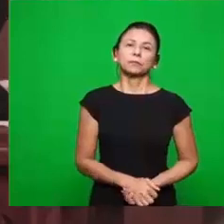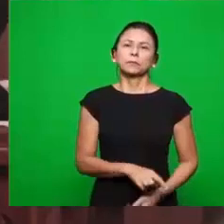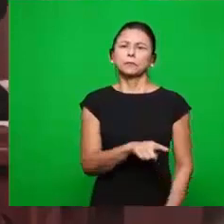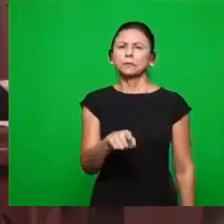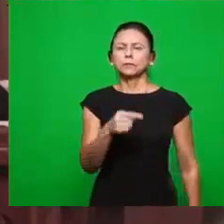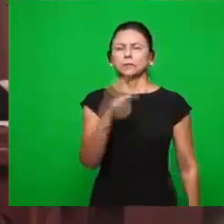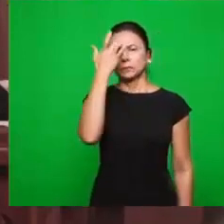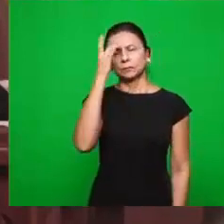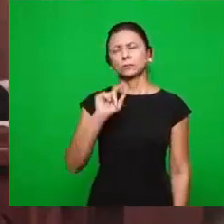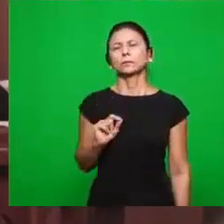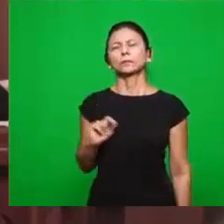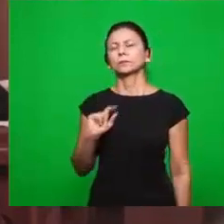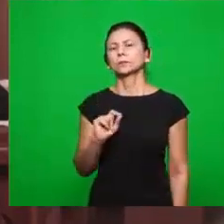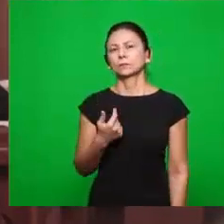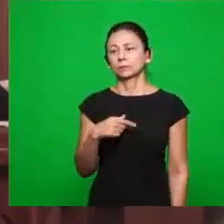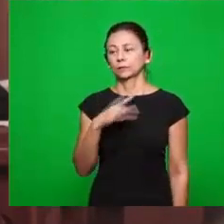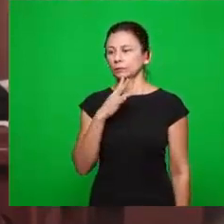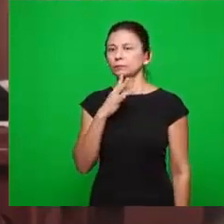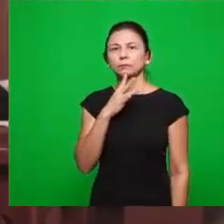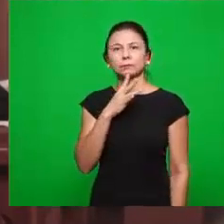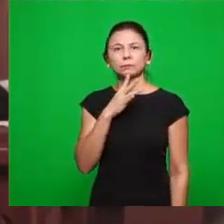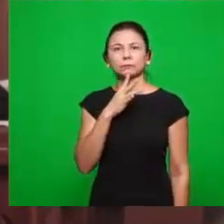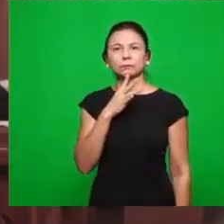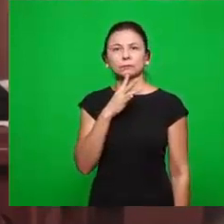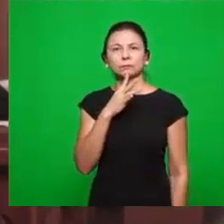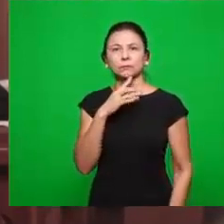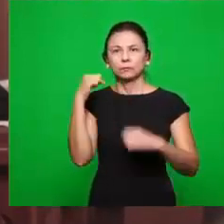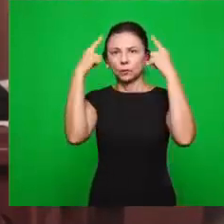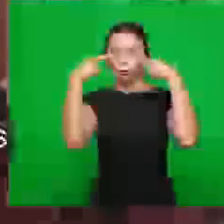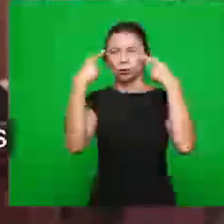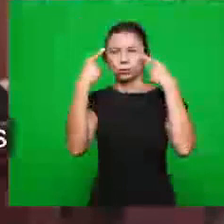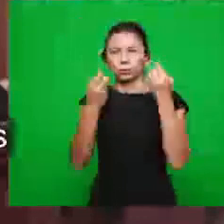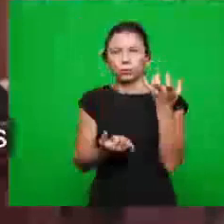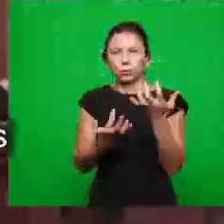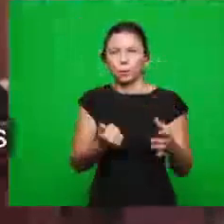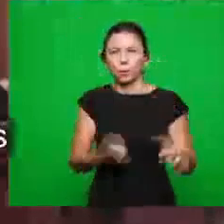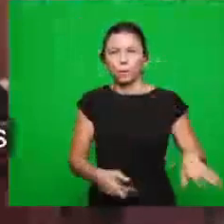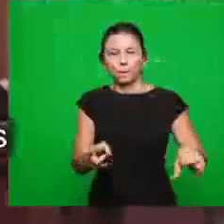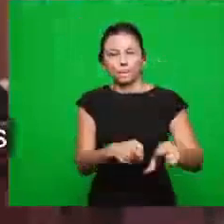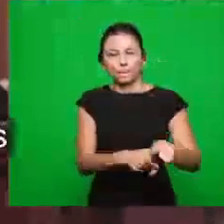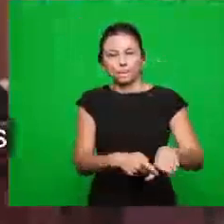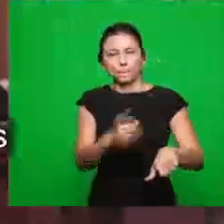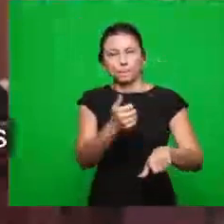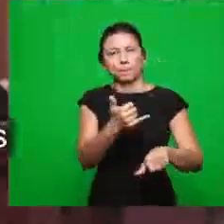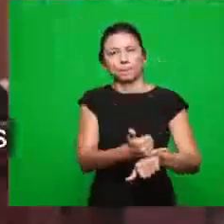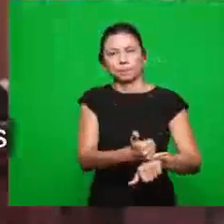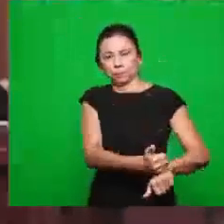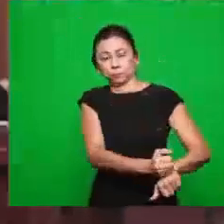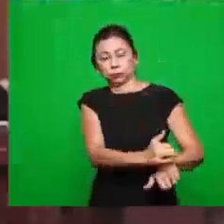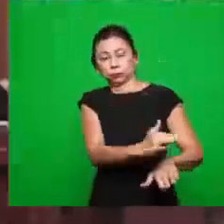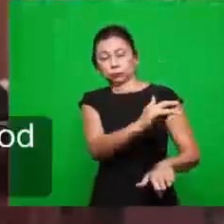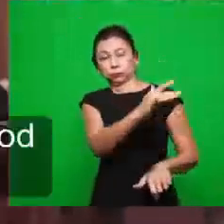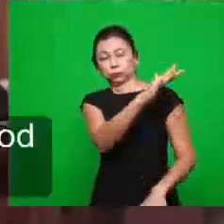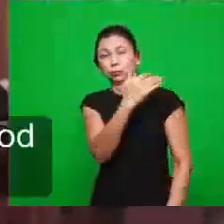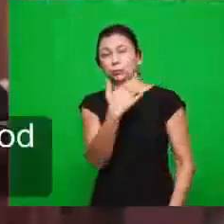não sabe? Ele não sabe. Eu conheço, hoje como chama de fogo, pés como latão reluzente, é aquele que vê e